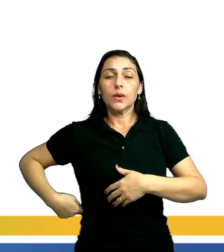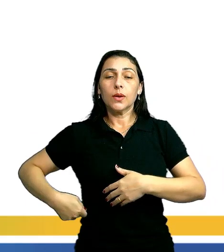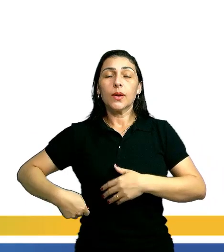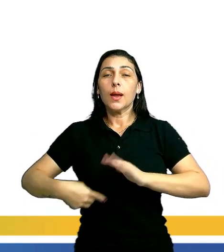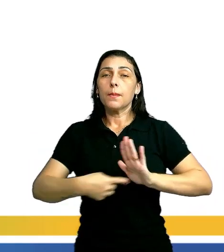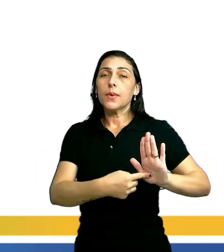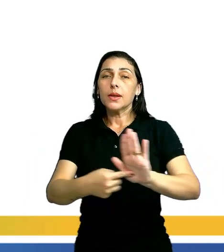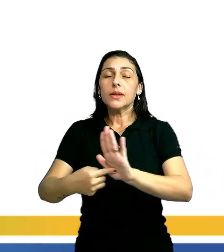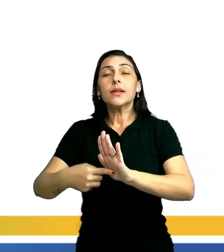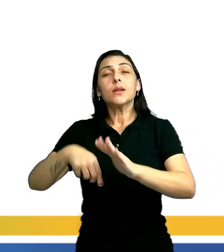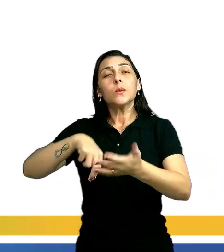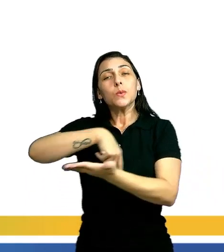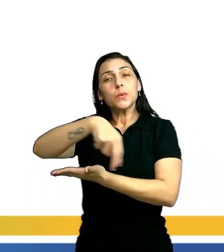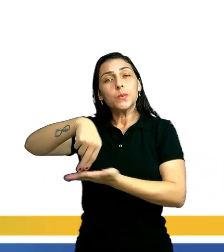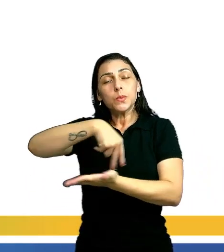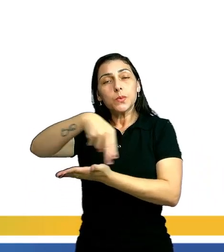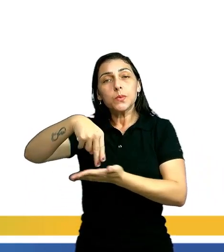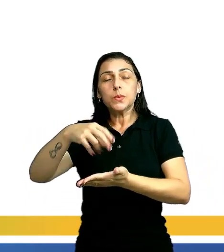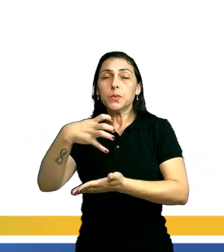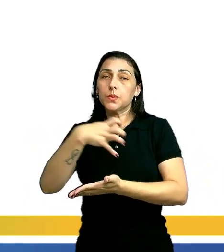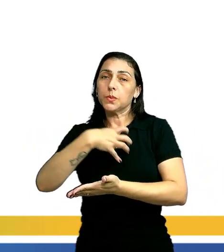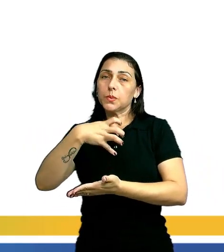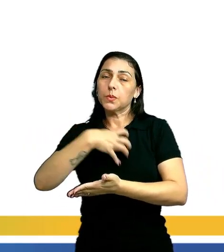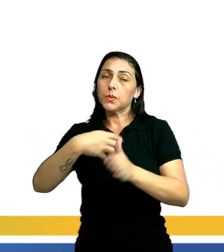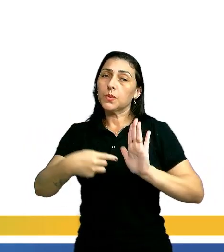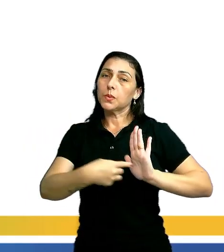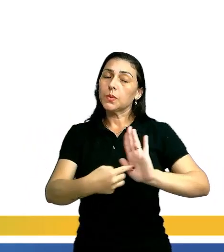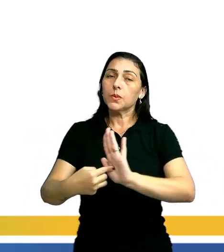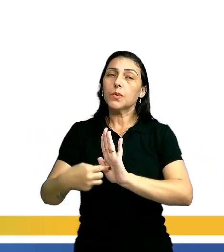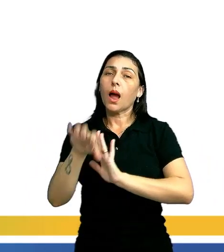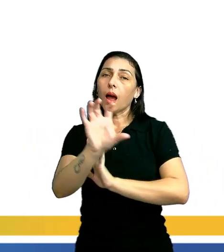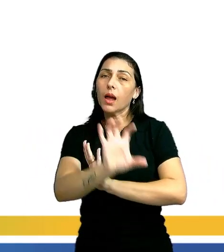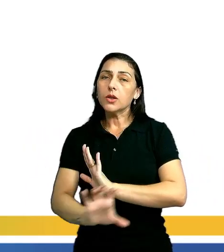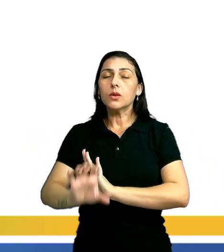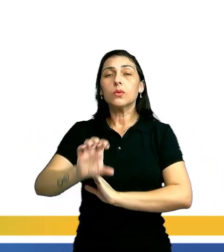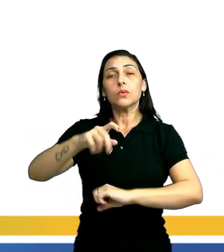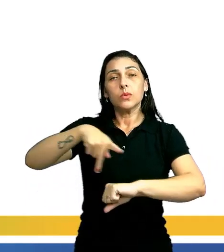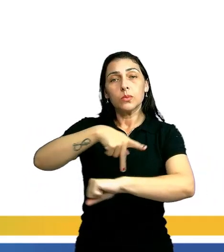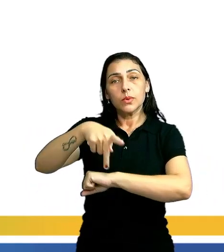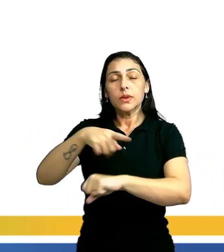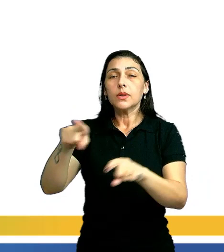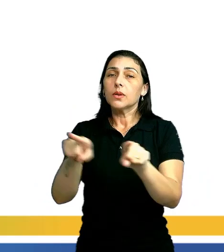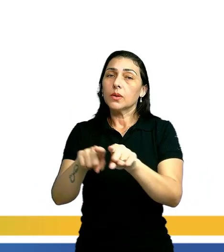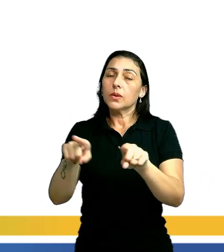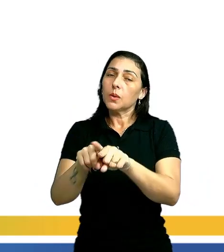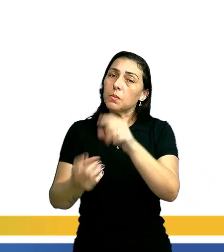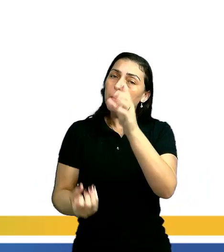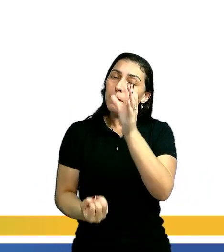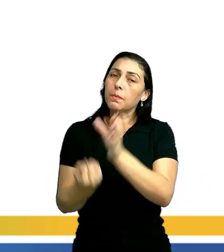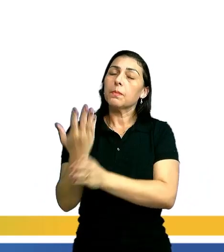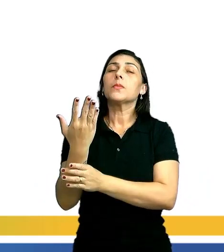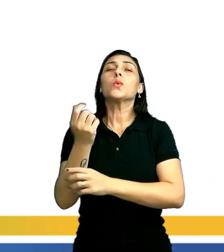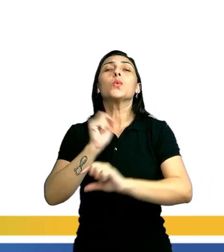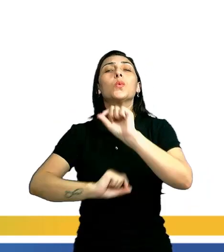apresentam diferentes formas de se expressar de acordo com a região do país e isso é fruto de uma